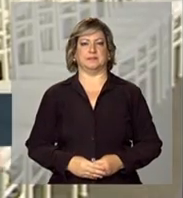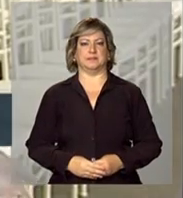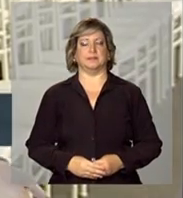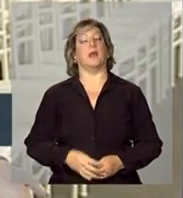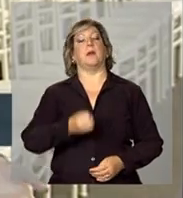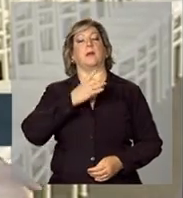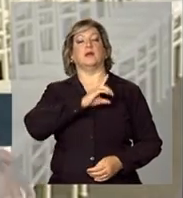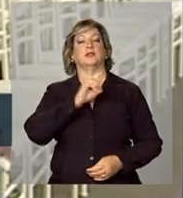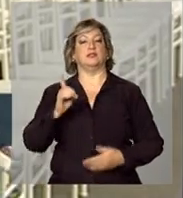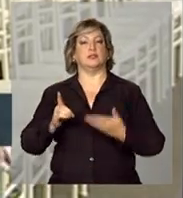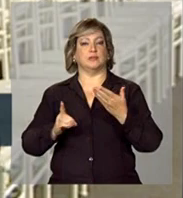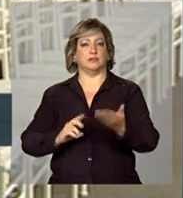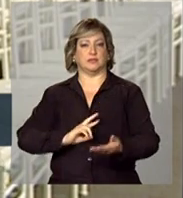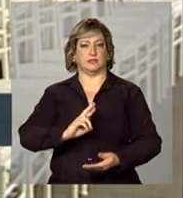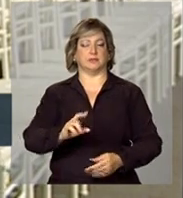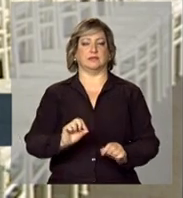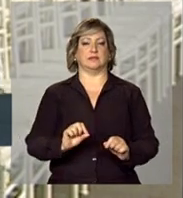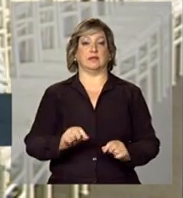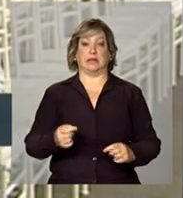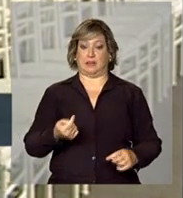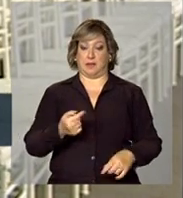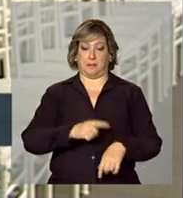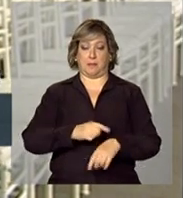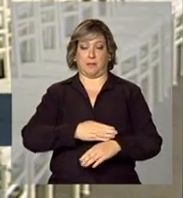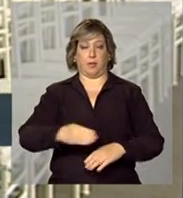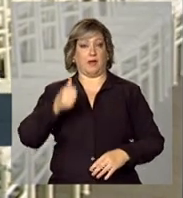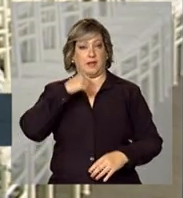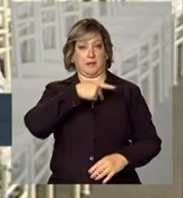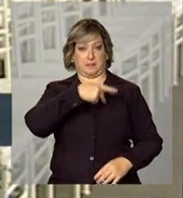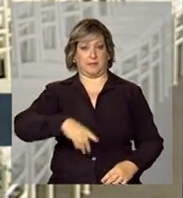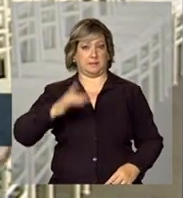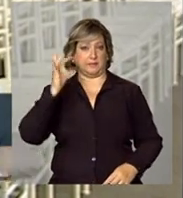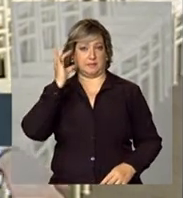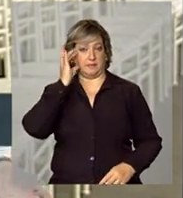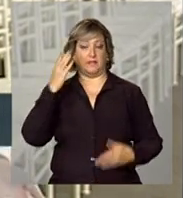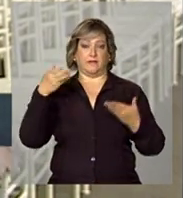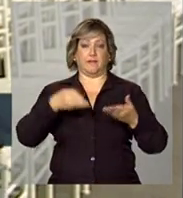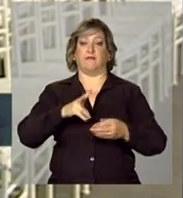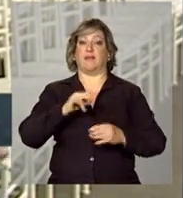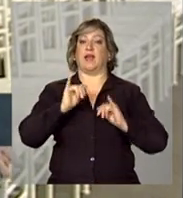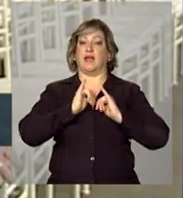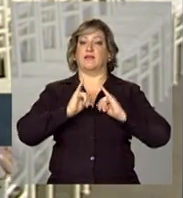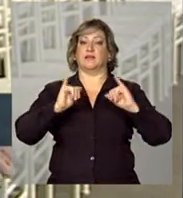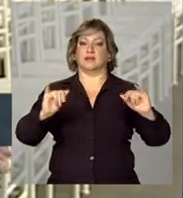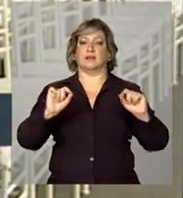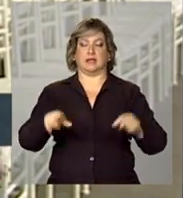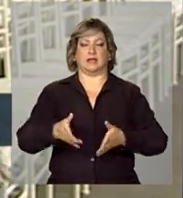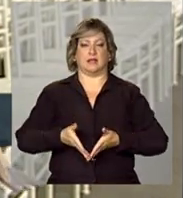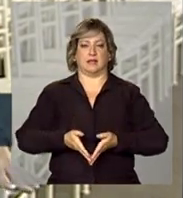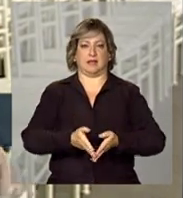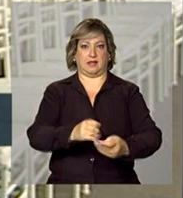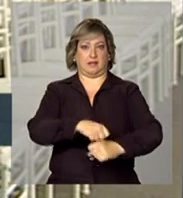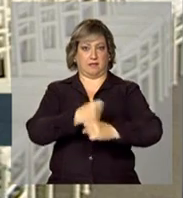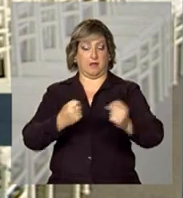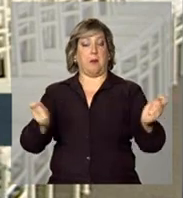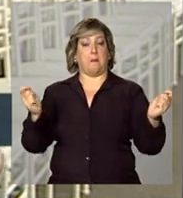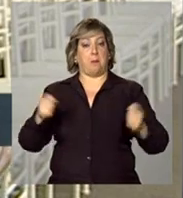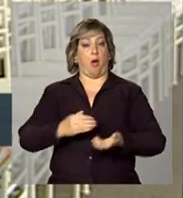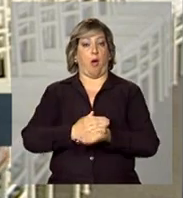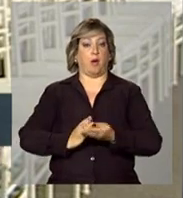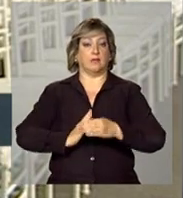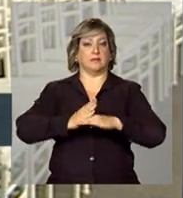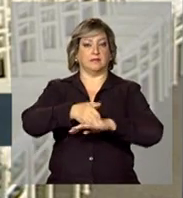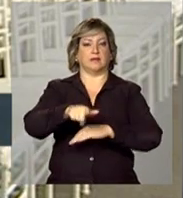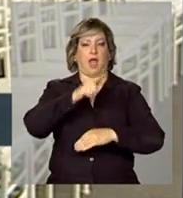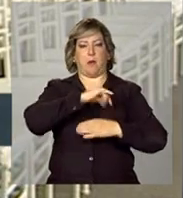Bom dia, Lúcia. Daqui a pouco, com esse sino, a presidenta Dilma Rousseff vai avisar que o navio pode ser lançado ao mar e iniciar